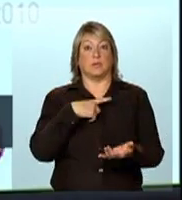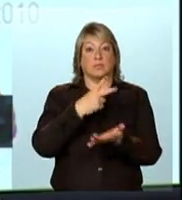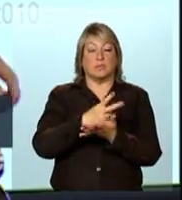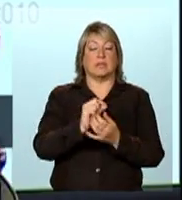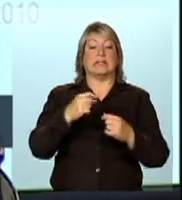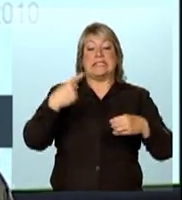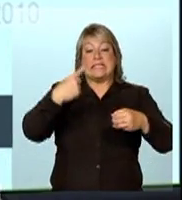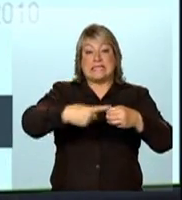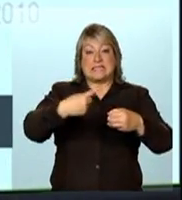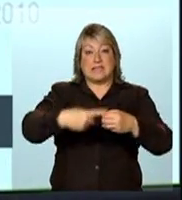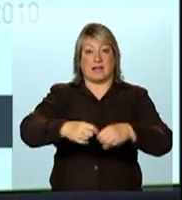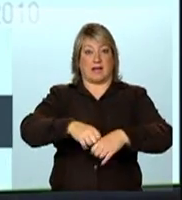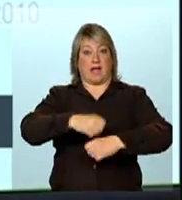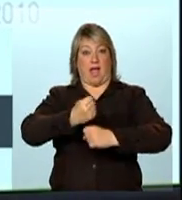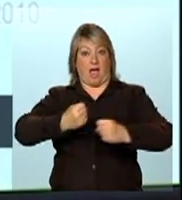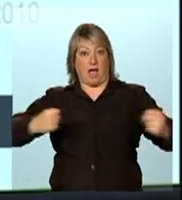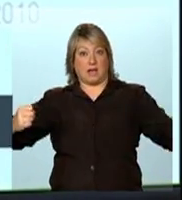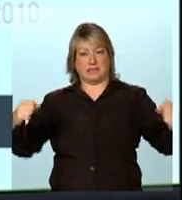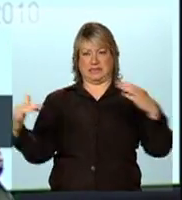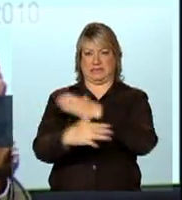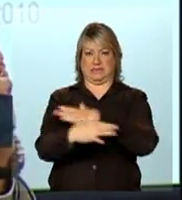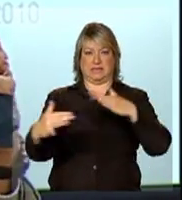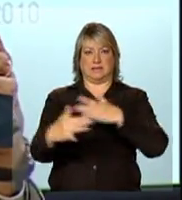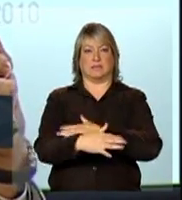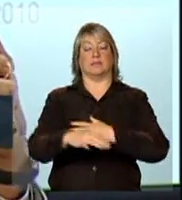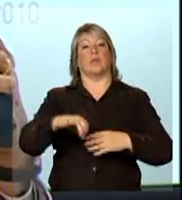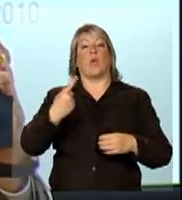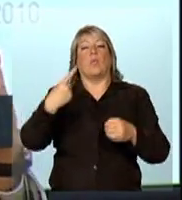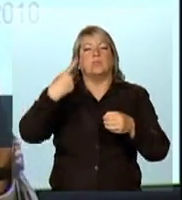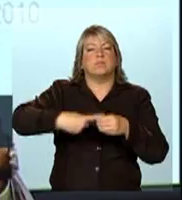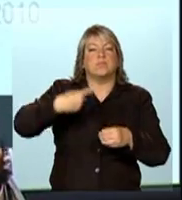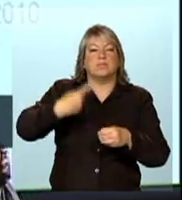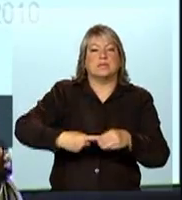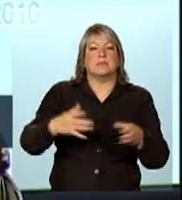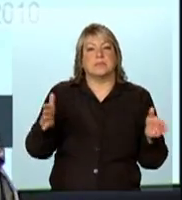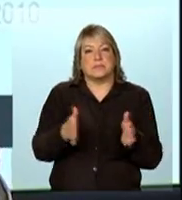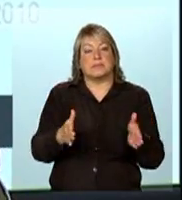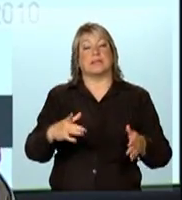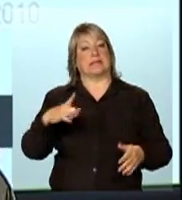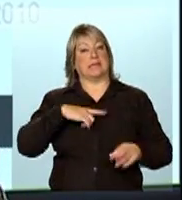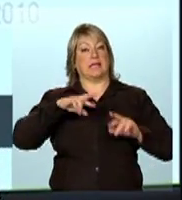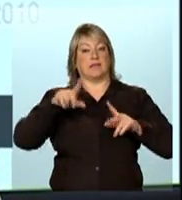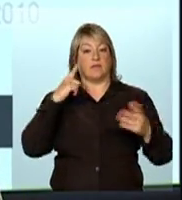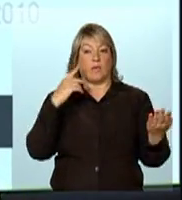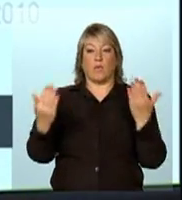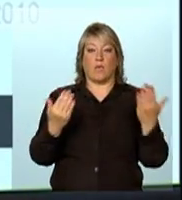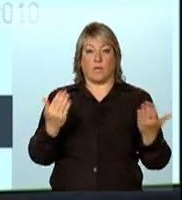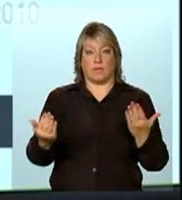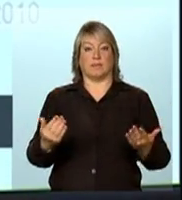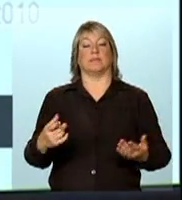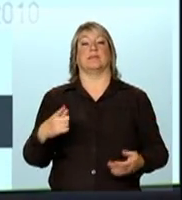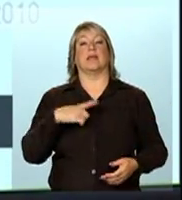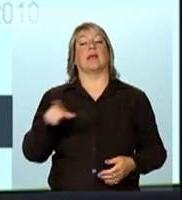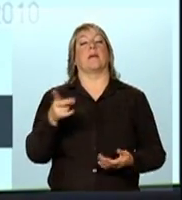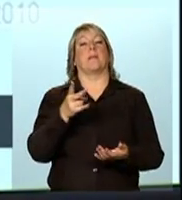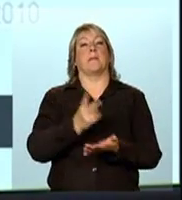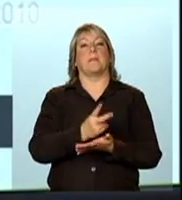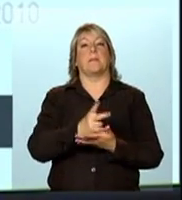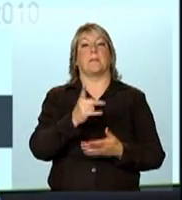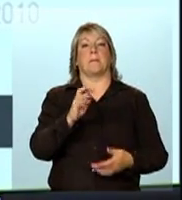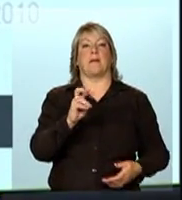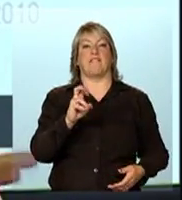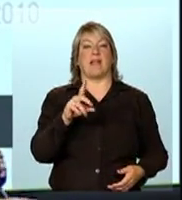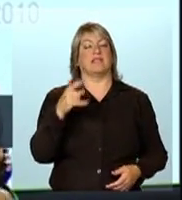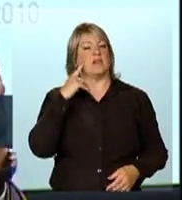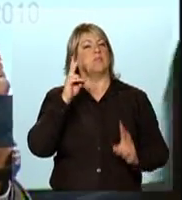pequenas, a própria relação homens-mulheres, ou seja, a estimativa, como era feita no passado, ela não estava acompanhando o